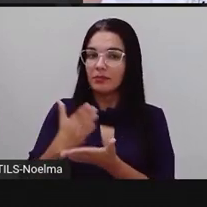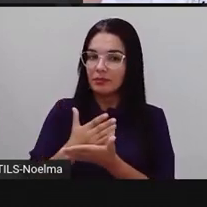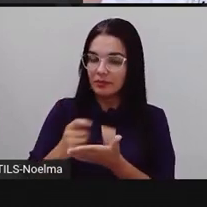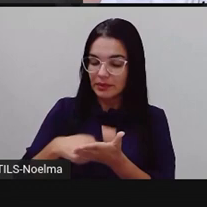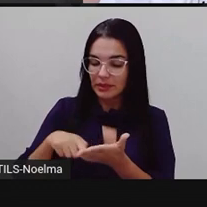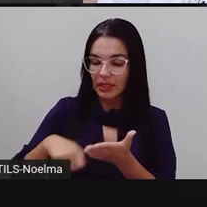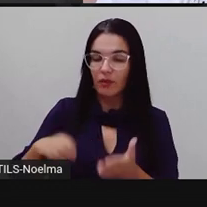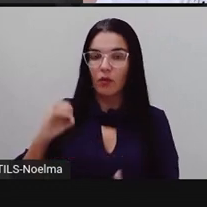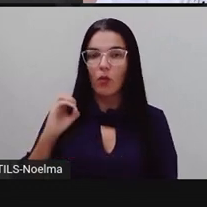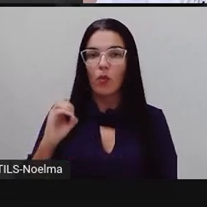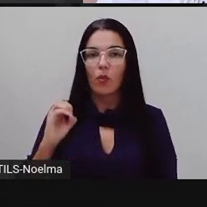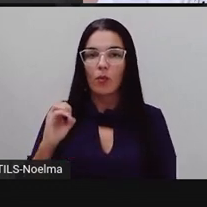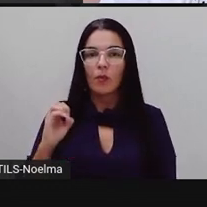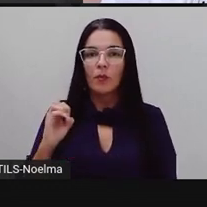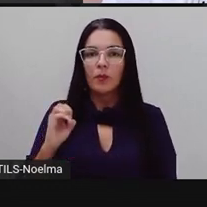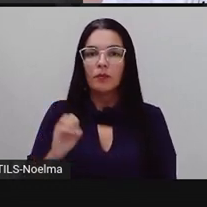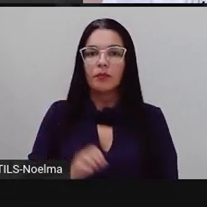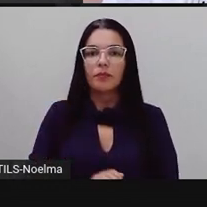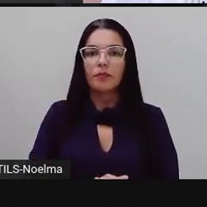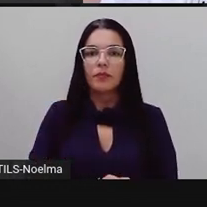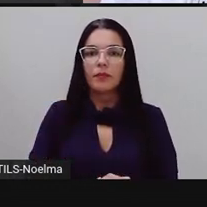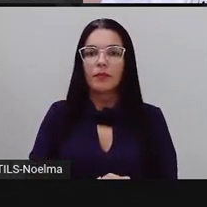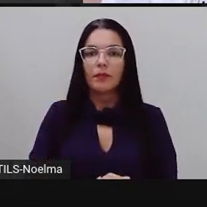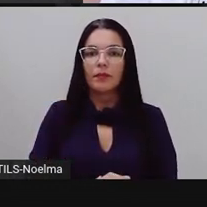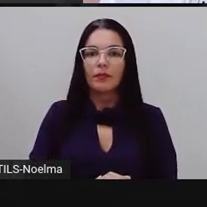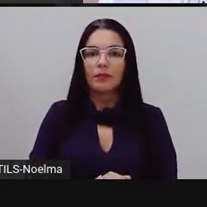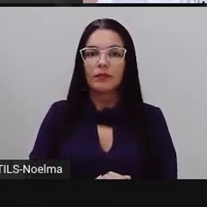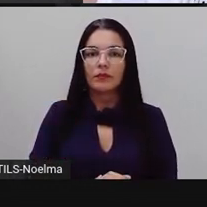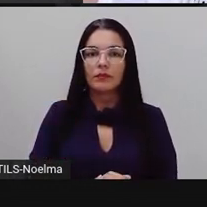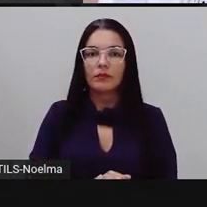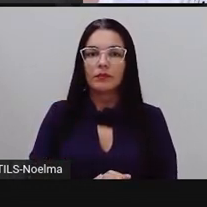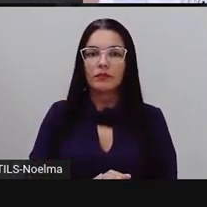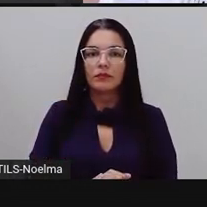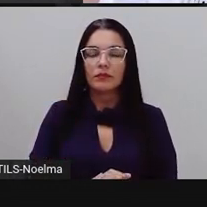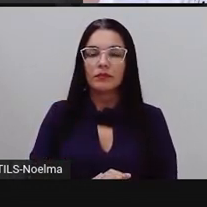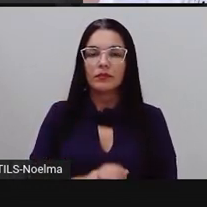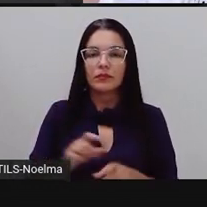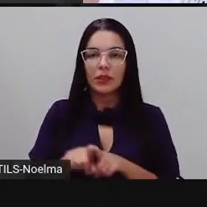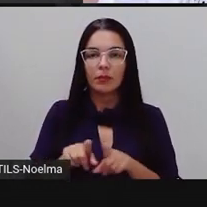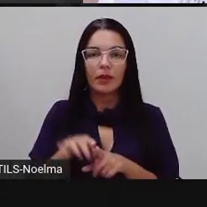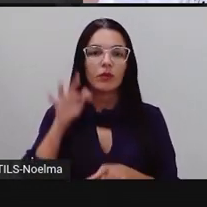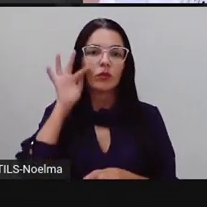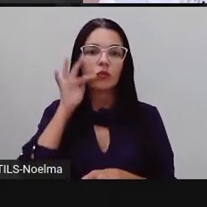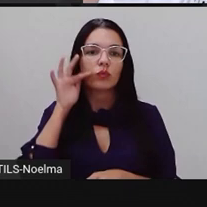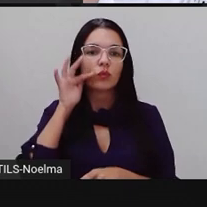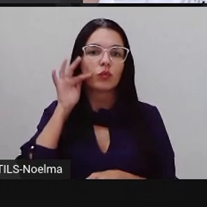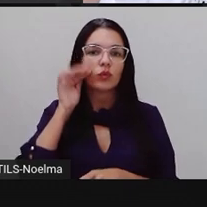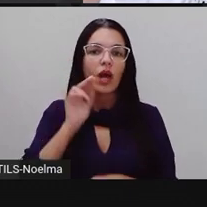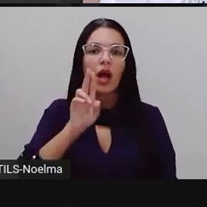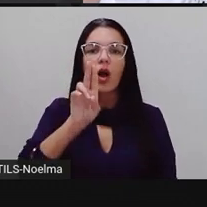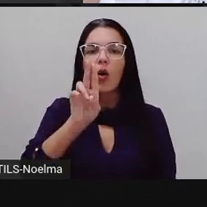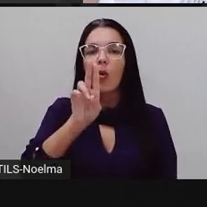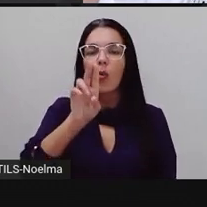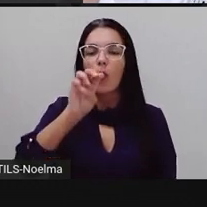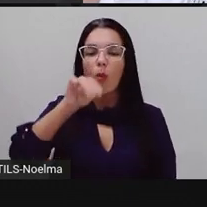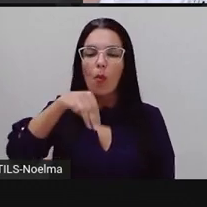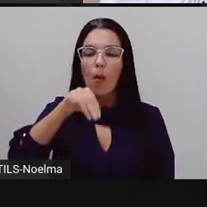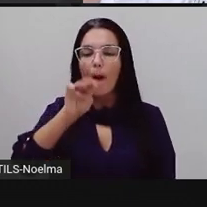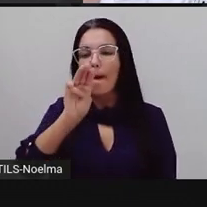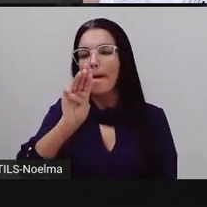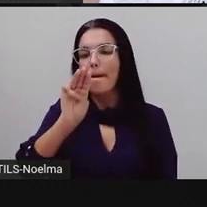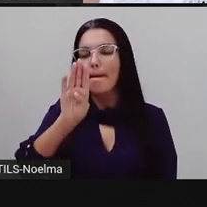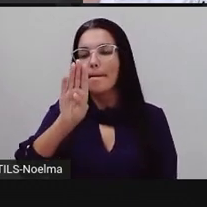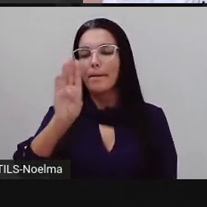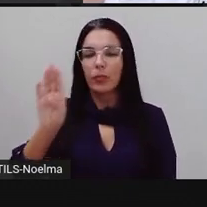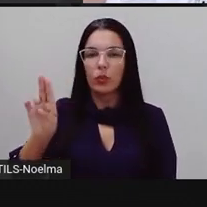O. Um bu, que é essa frutinha da imagem, a sílaba mais forte lá atrás é o bu, né, escrevi com U.